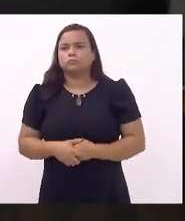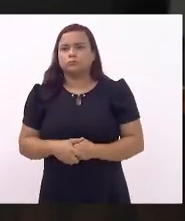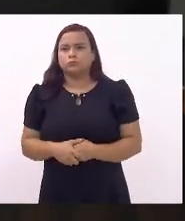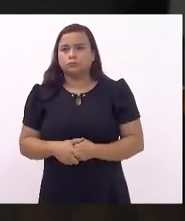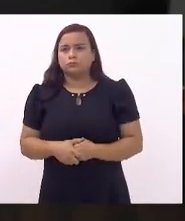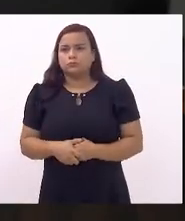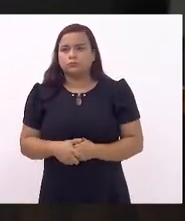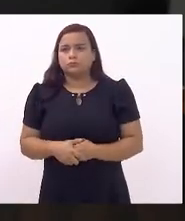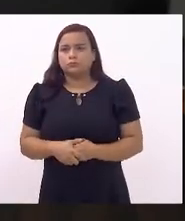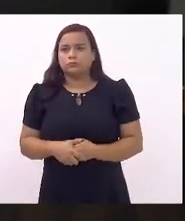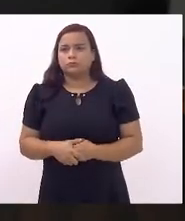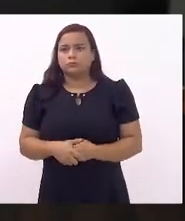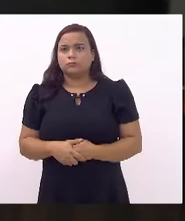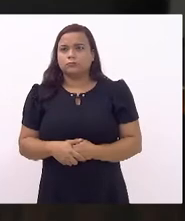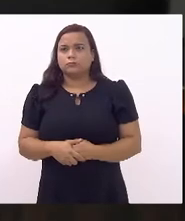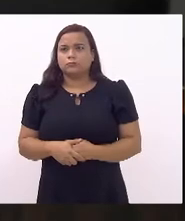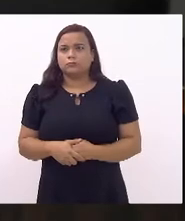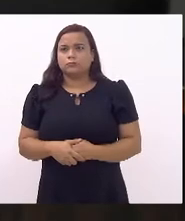discussão única,